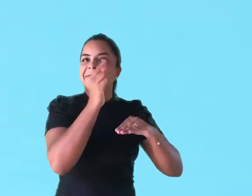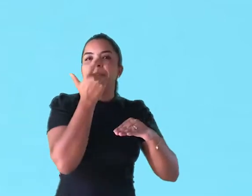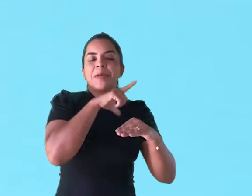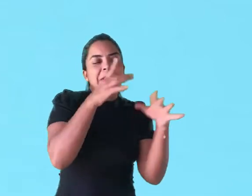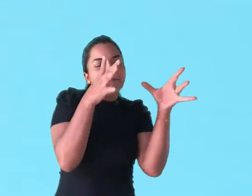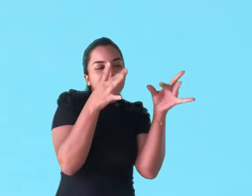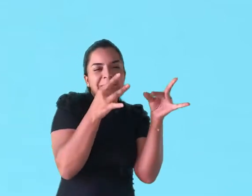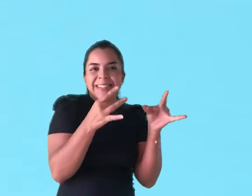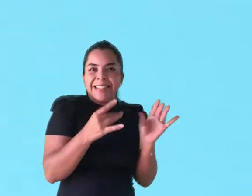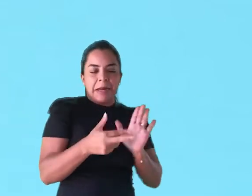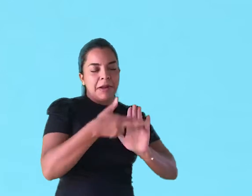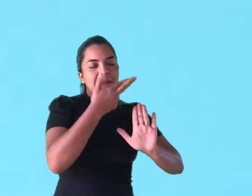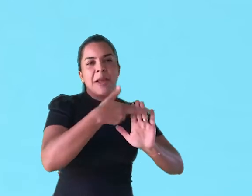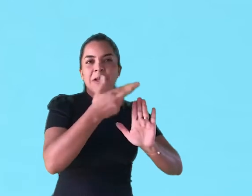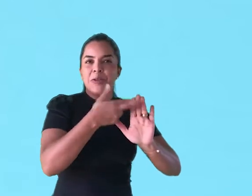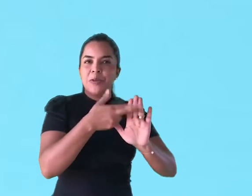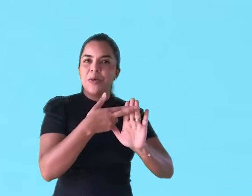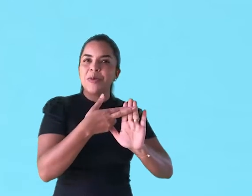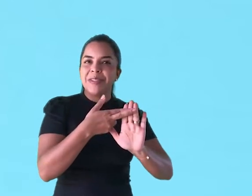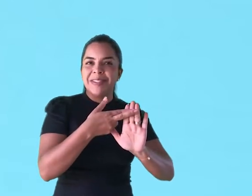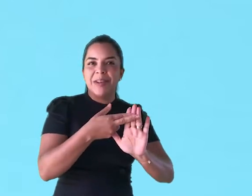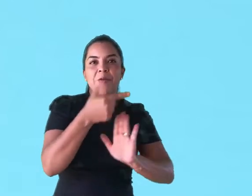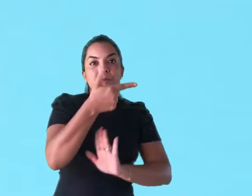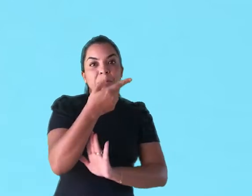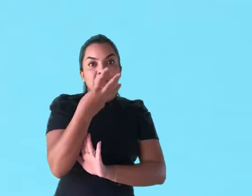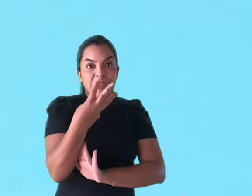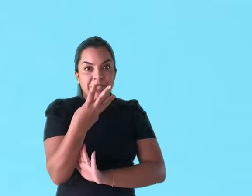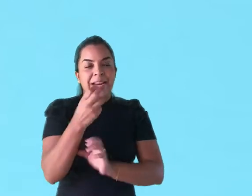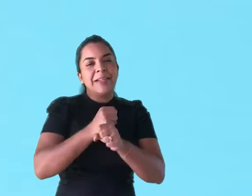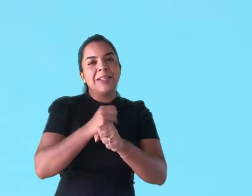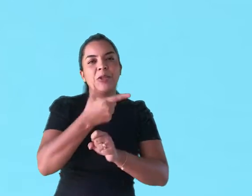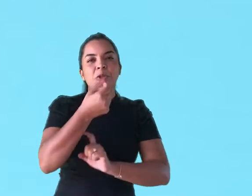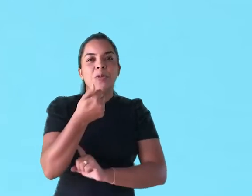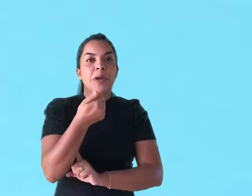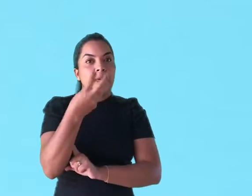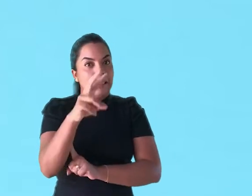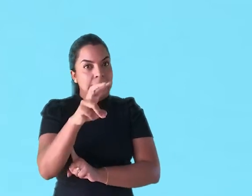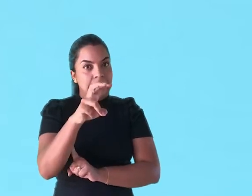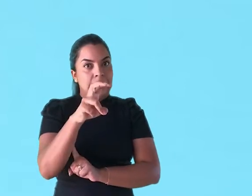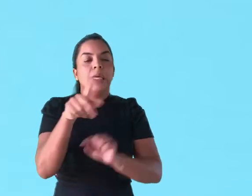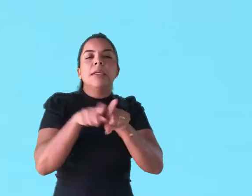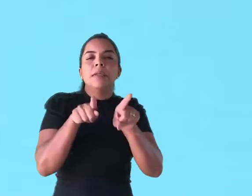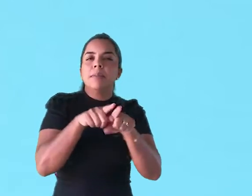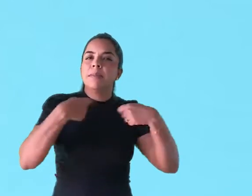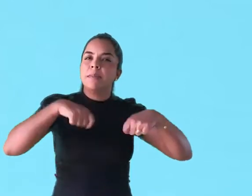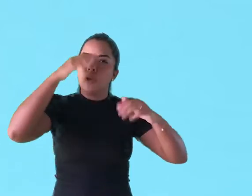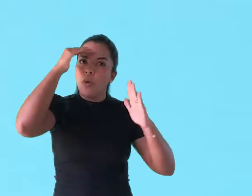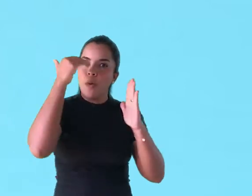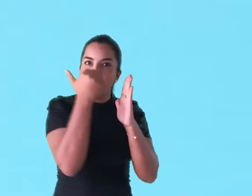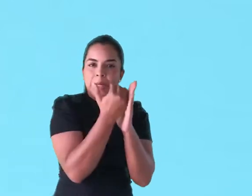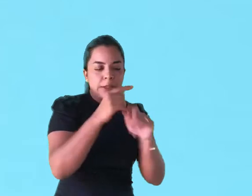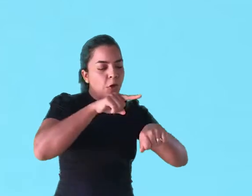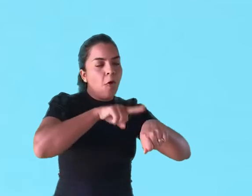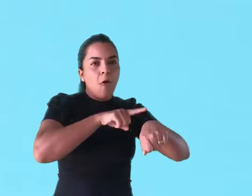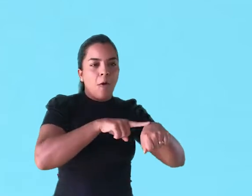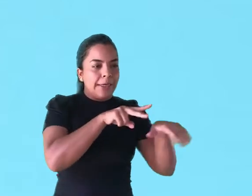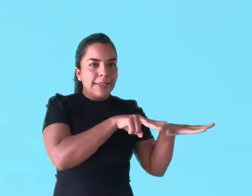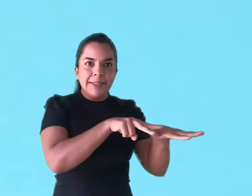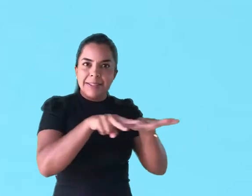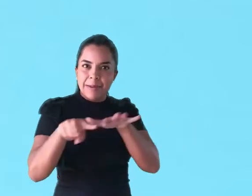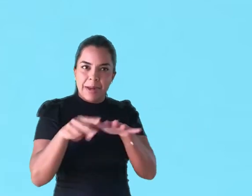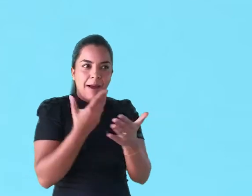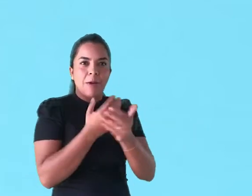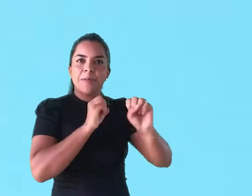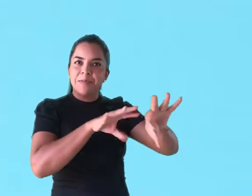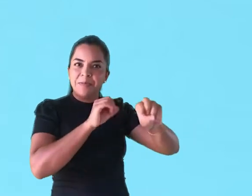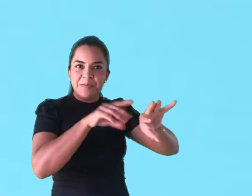exigida e detalhada na Resolução 23 de 2015 e cumprir obrigatoriamente a carga